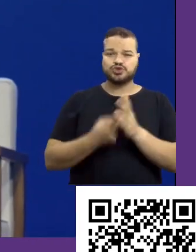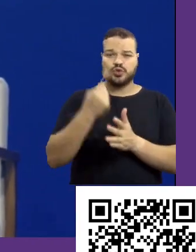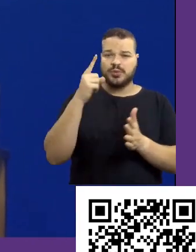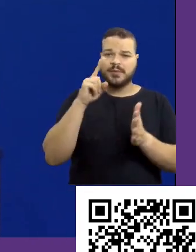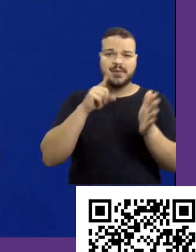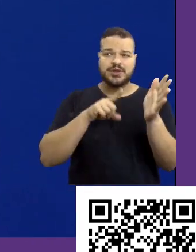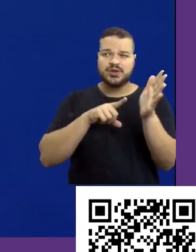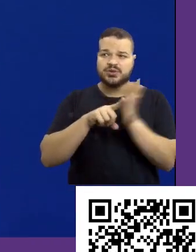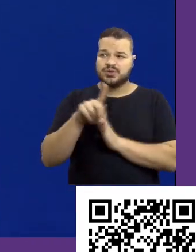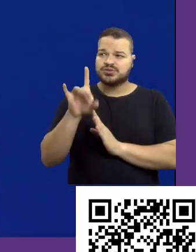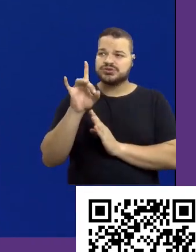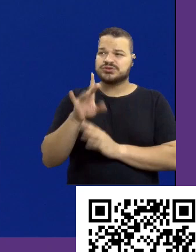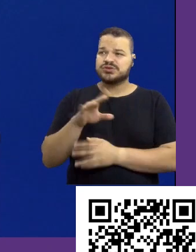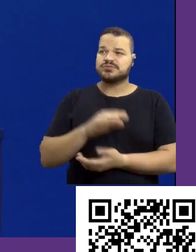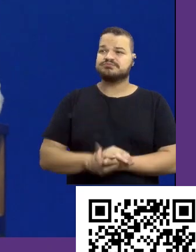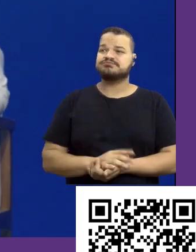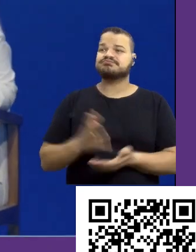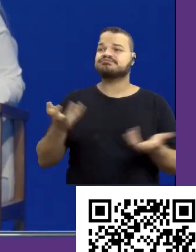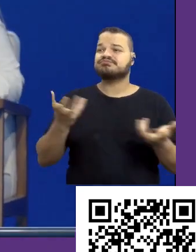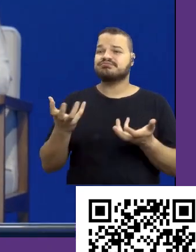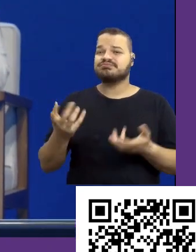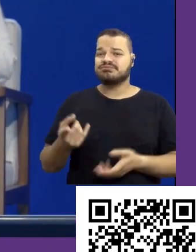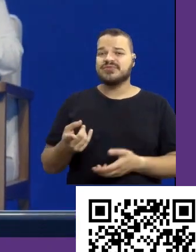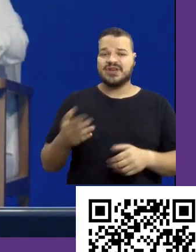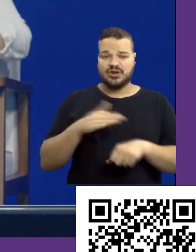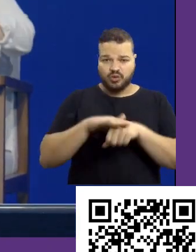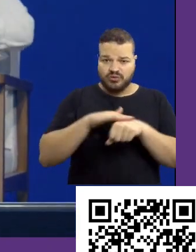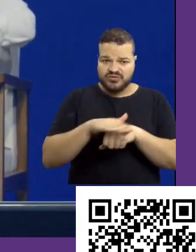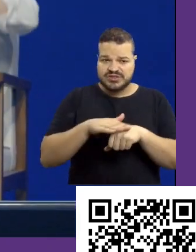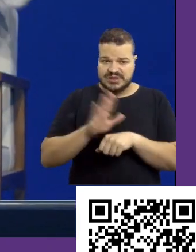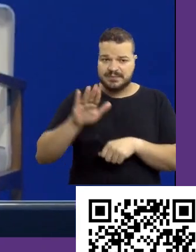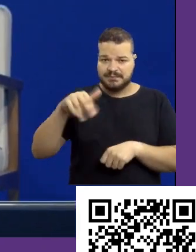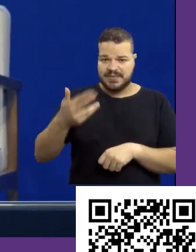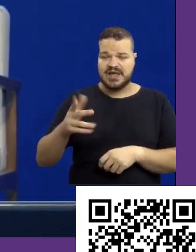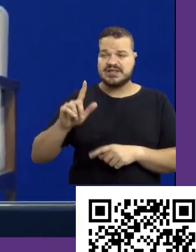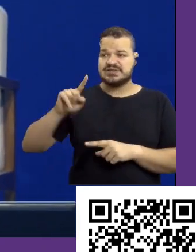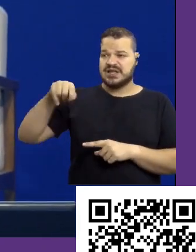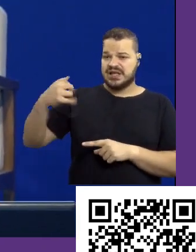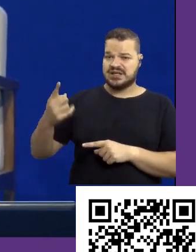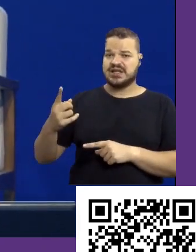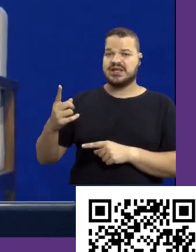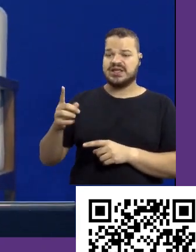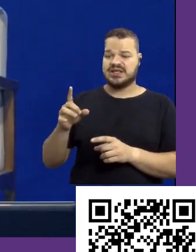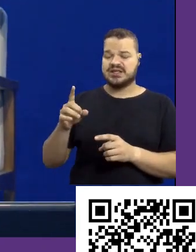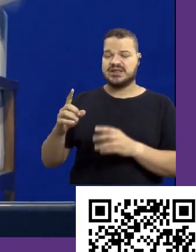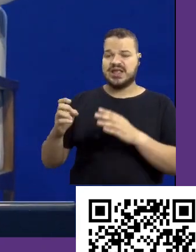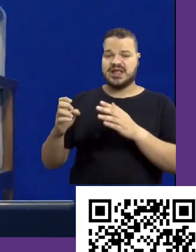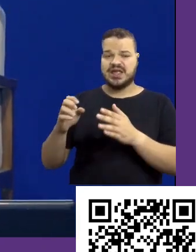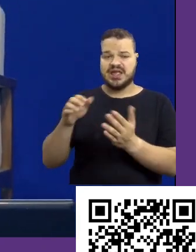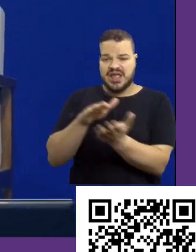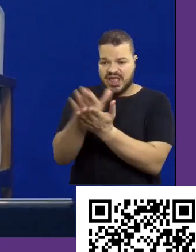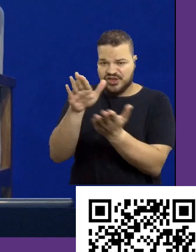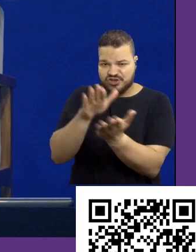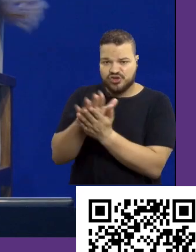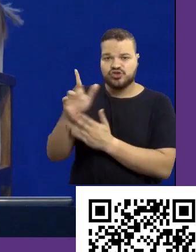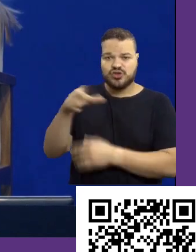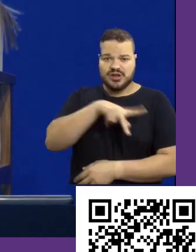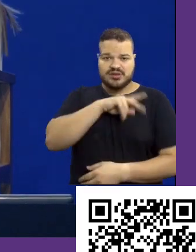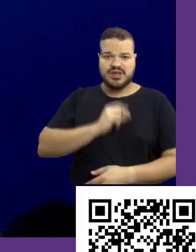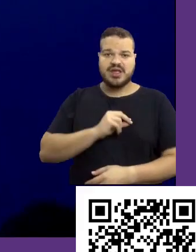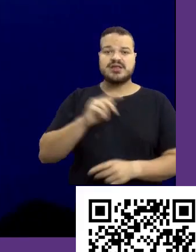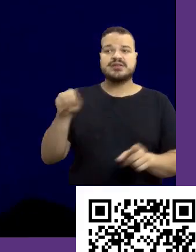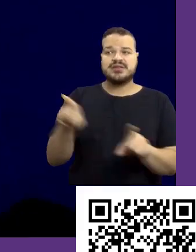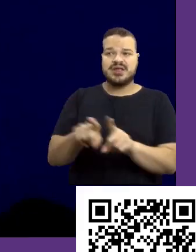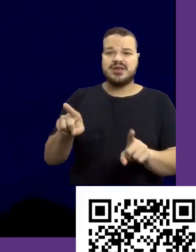ter um espaço pra pergunta. E quem quiser conversar mais com a Mari depois, além de ir ali na editora Senac falar sobre o livro, ela também vai estar no nosso lounge Papo